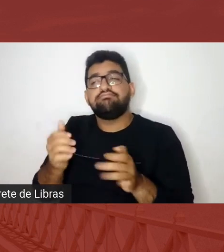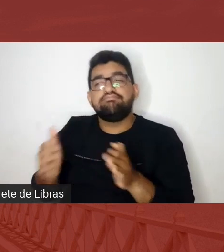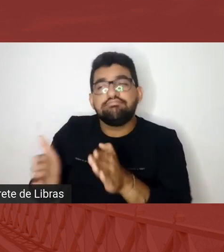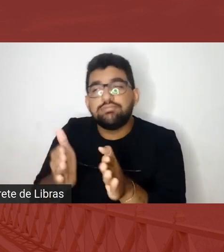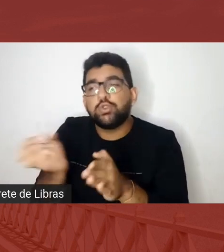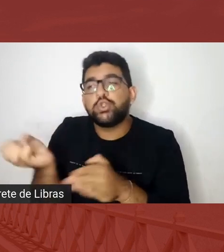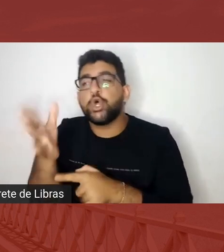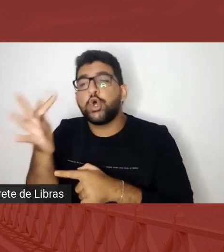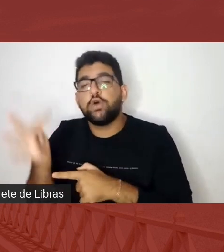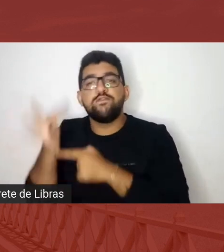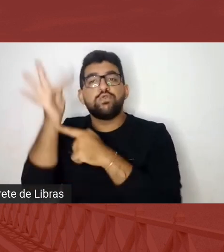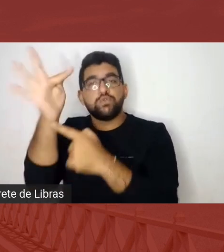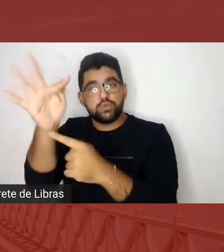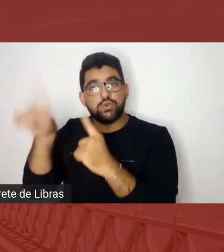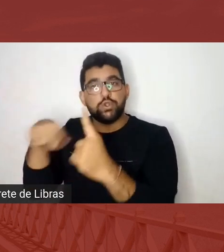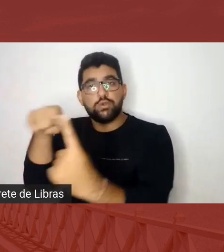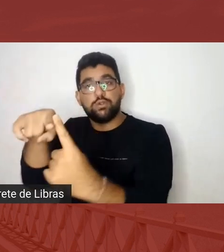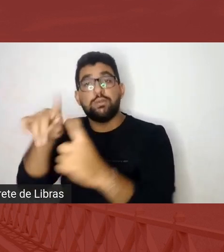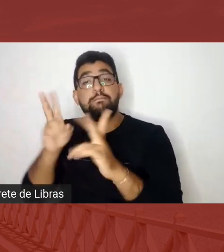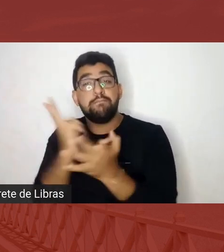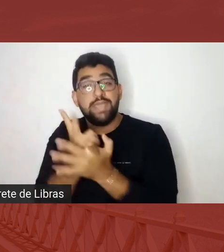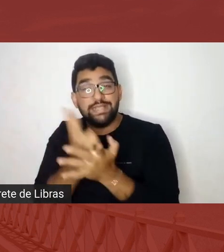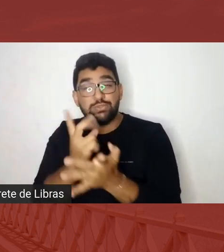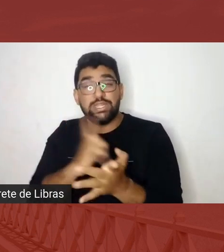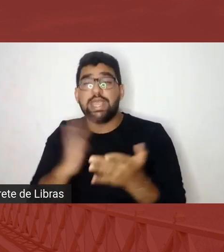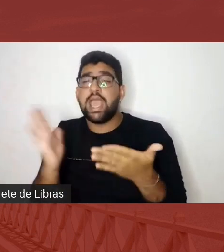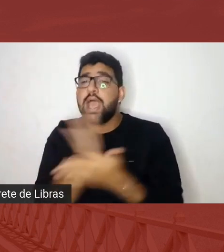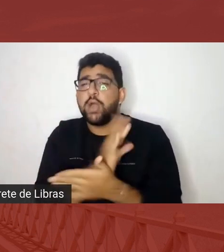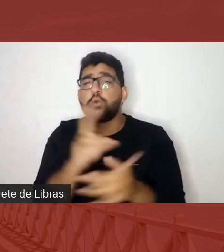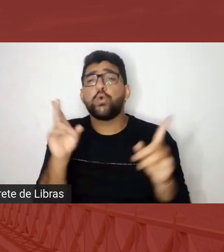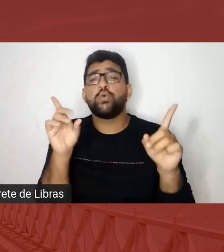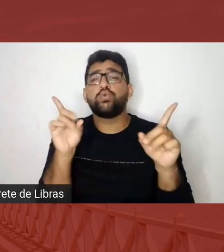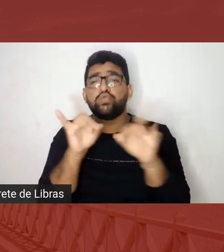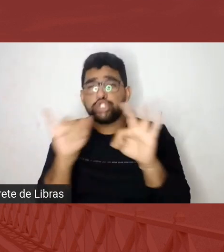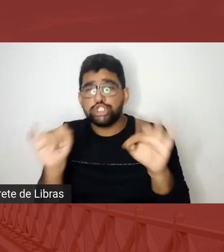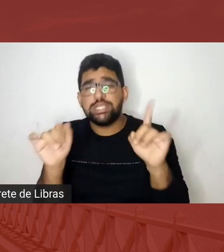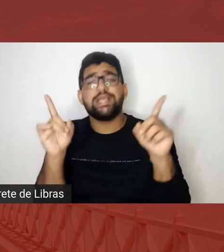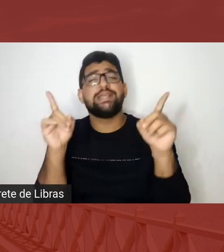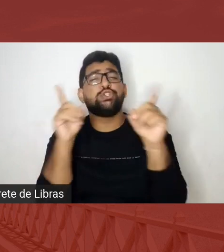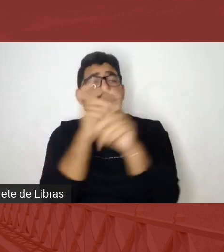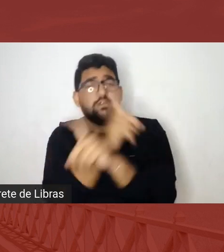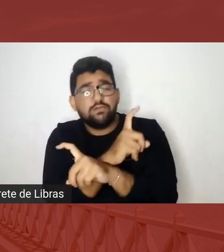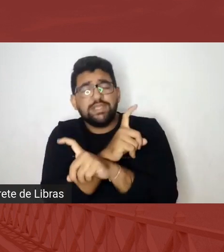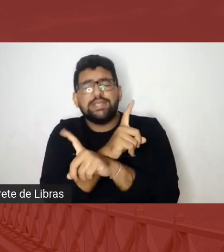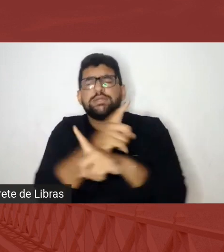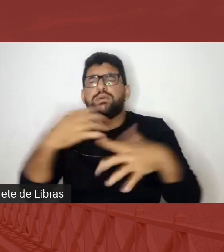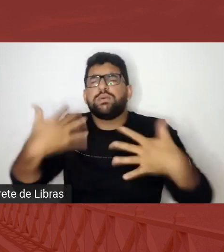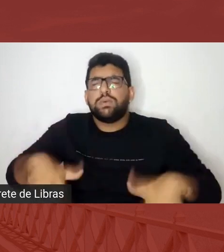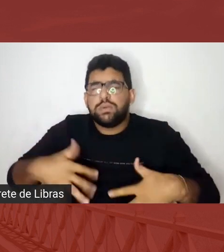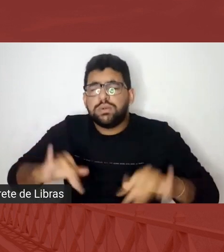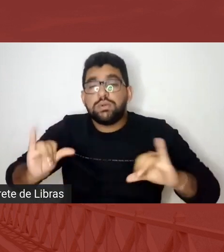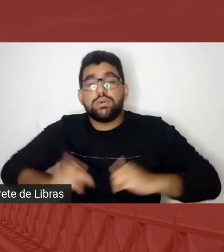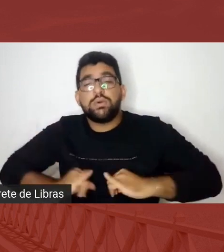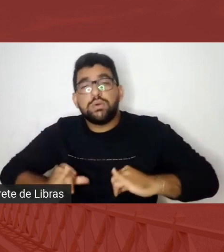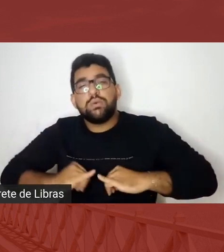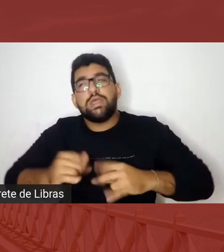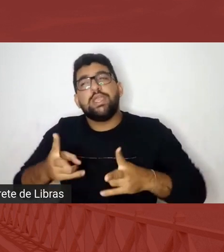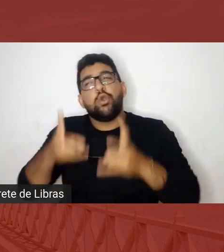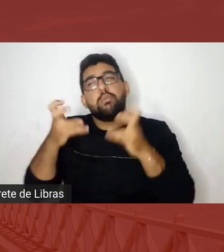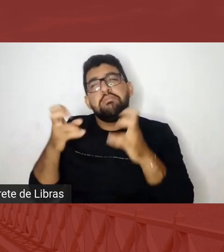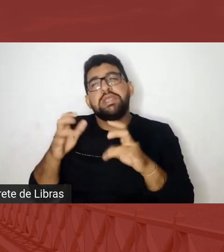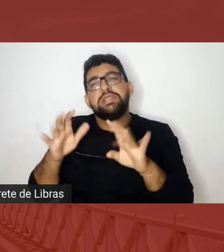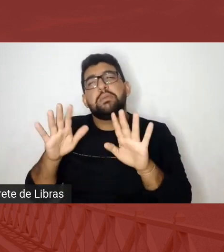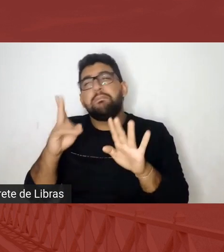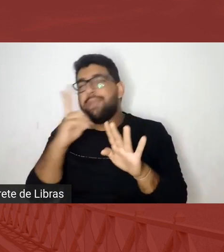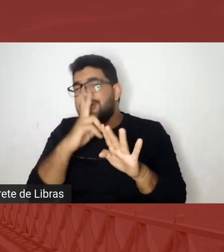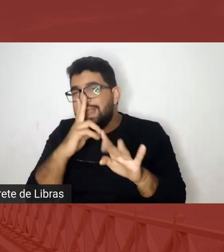e por mais que existam dias muito difíceis muito dolorosos em que eu vejo com muito mais facilidade as